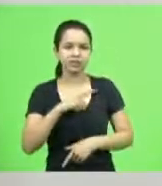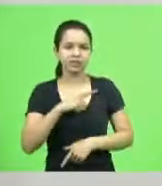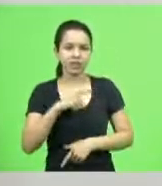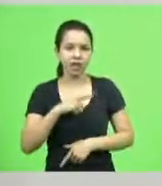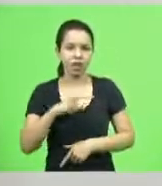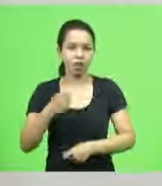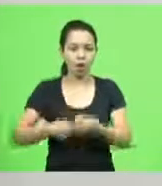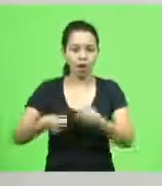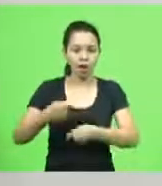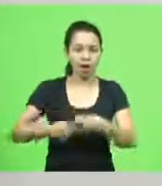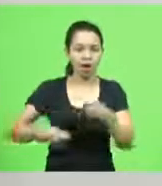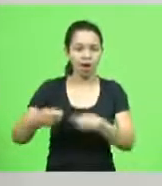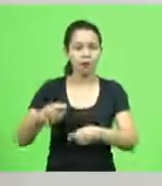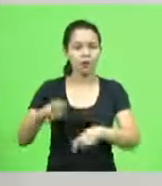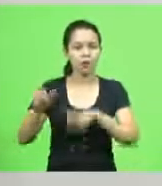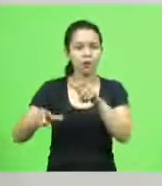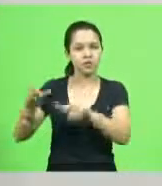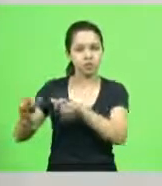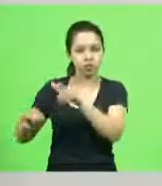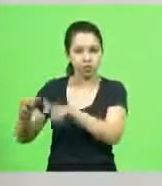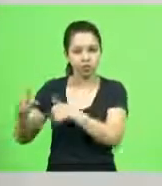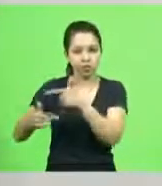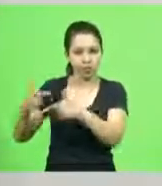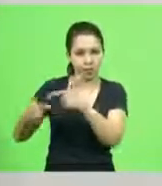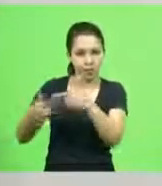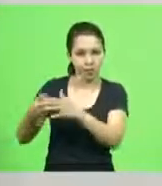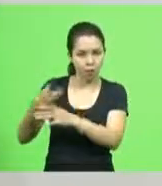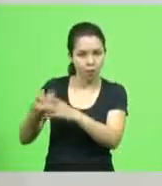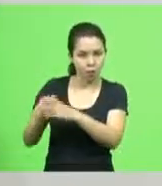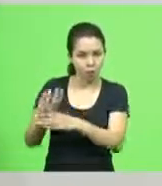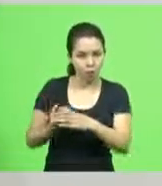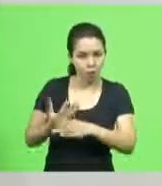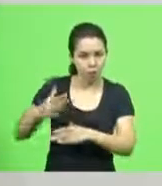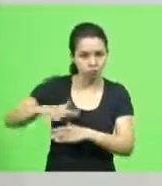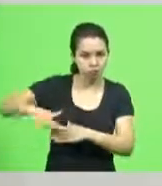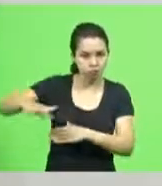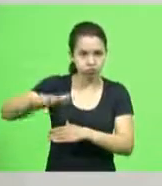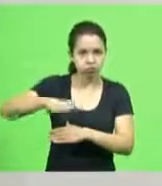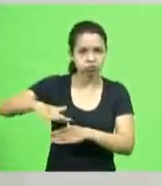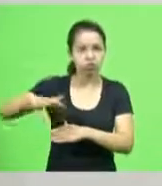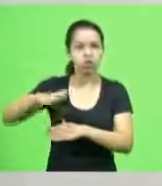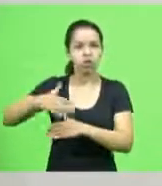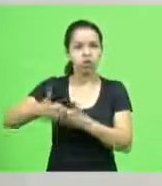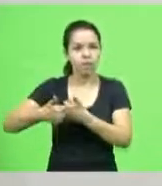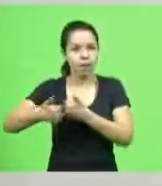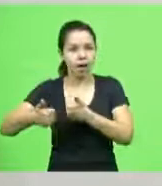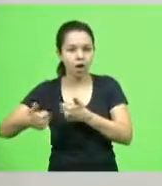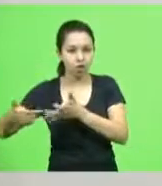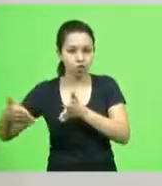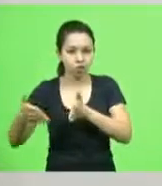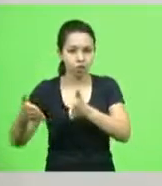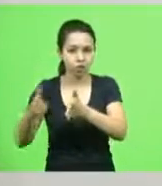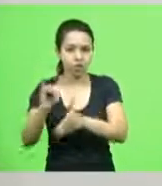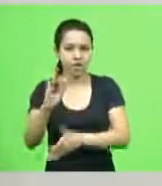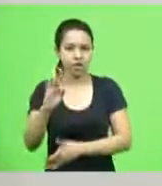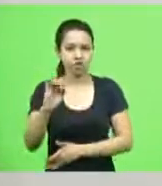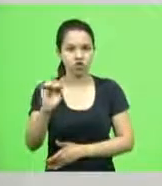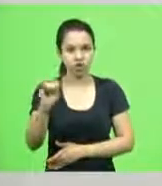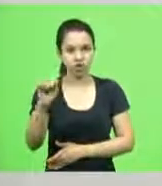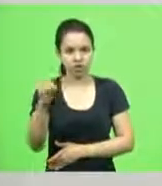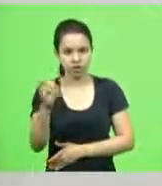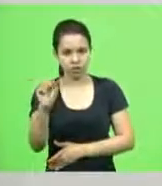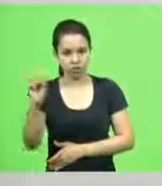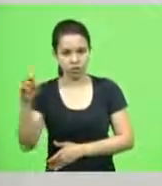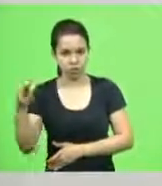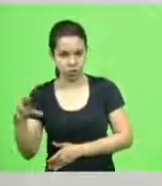comércio de todas as pessoas que produzem riqueza na região da Foz do Rio Itajaí a sul de que o aeroporto está sendo